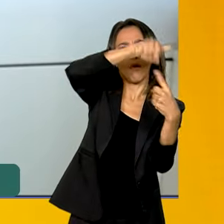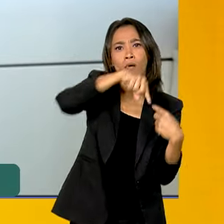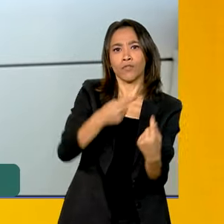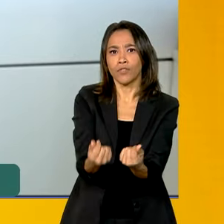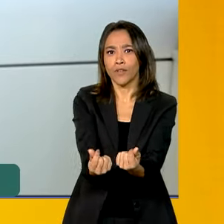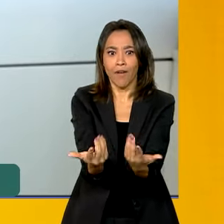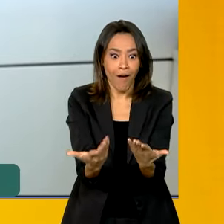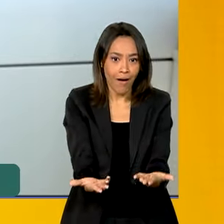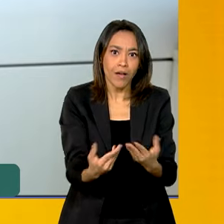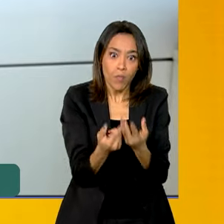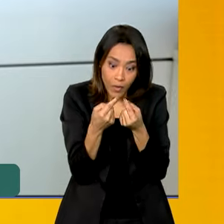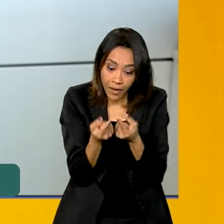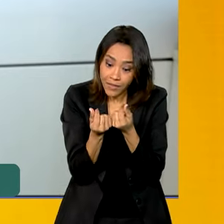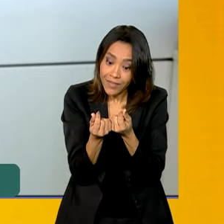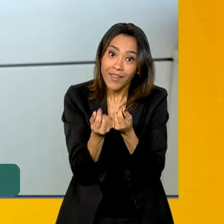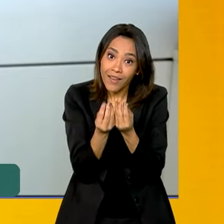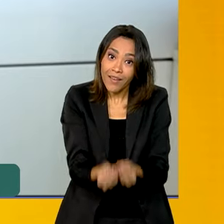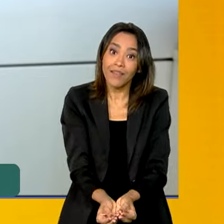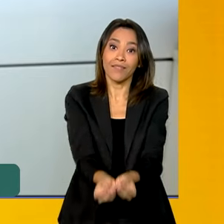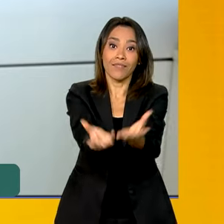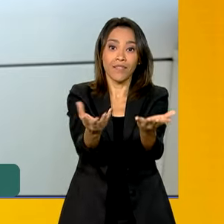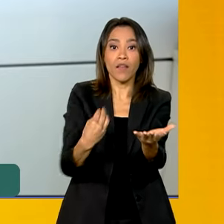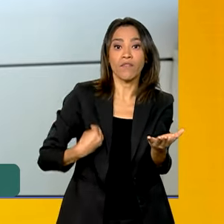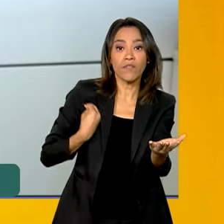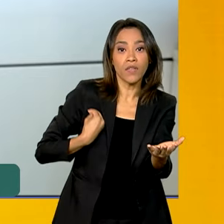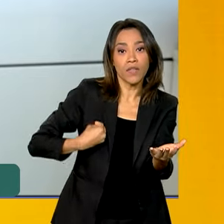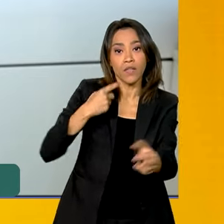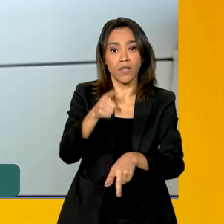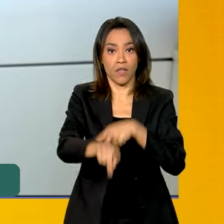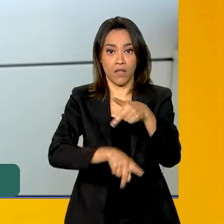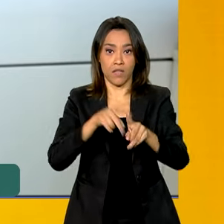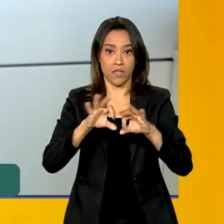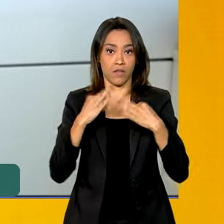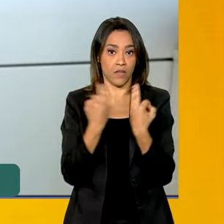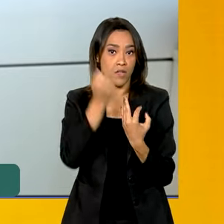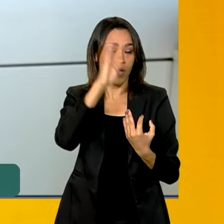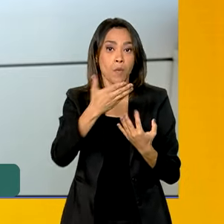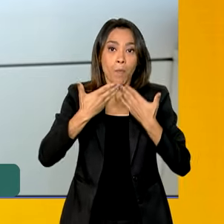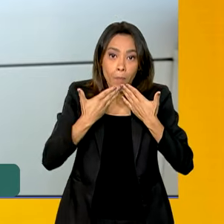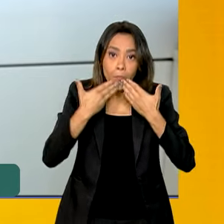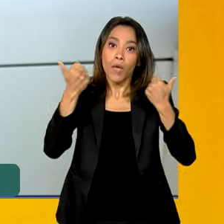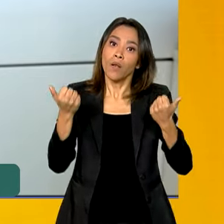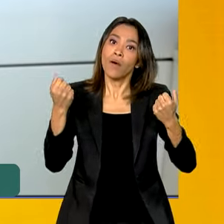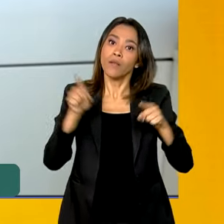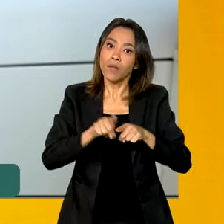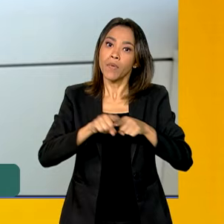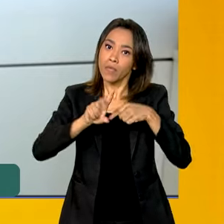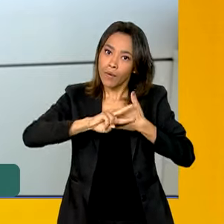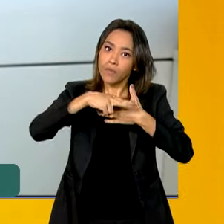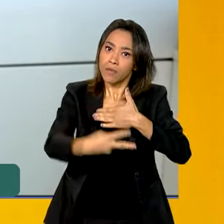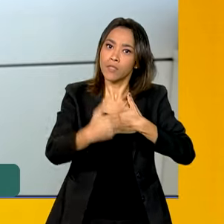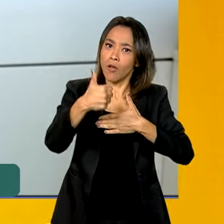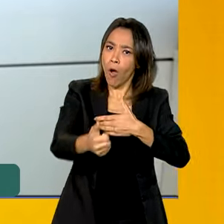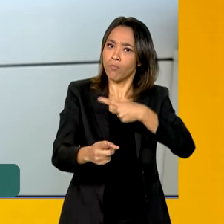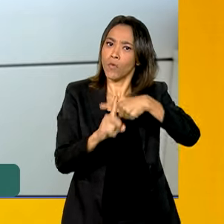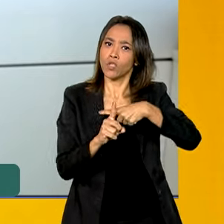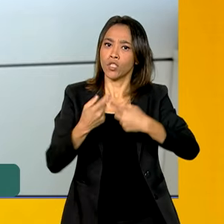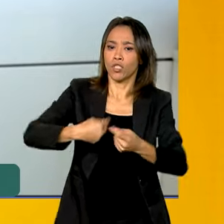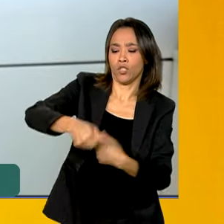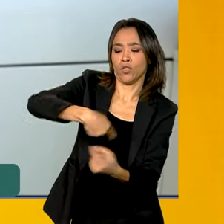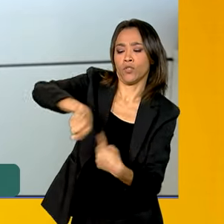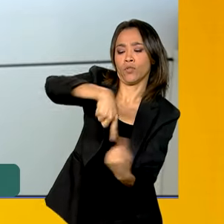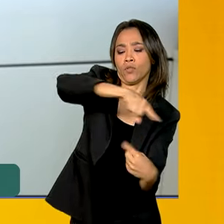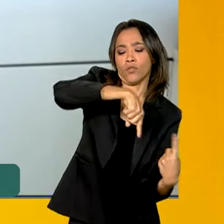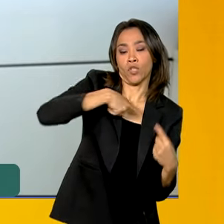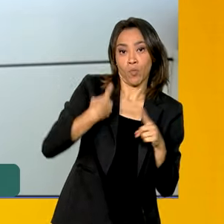fazer com que esse recurso chegue na vida das famílias brasileiras, ainda melhora a economia local nessas comunidades. Porque o recurso